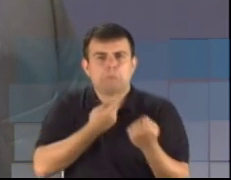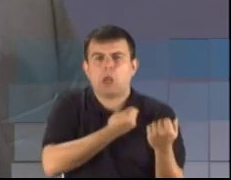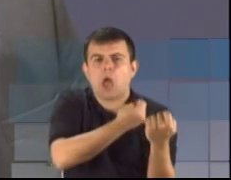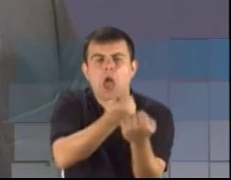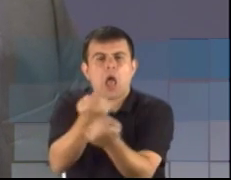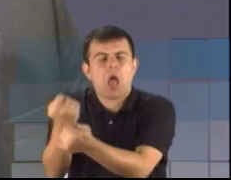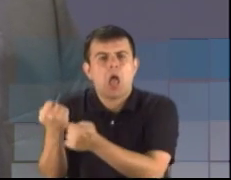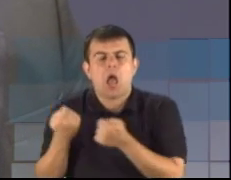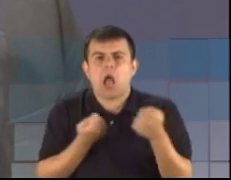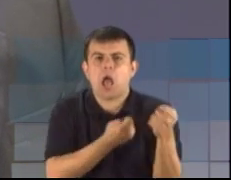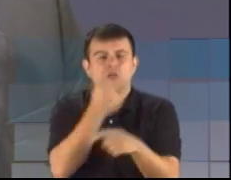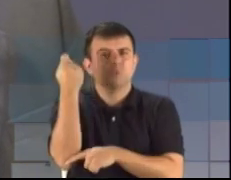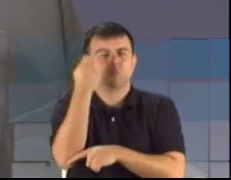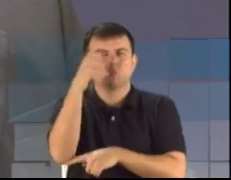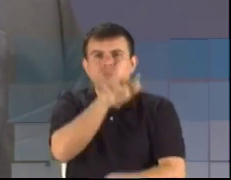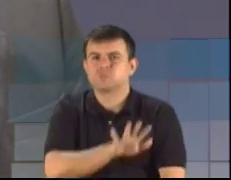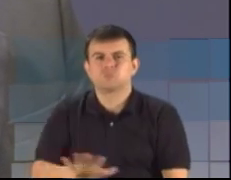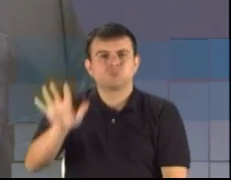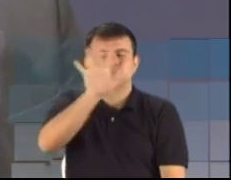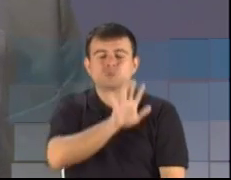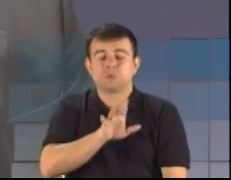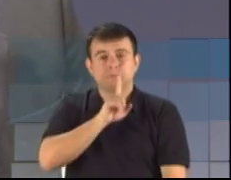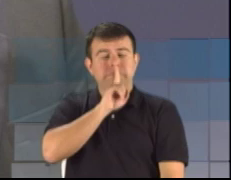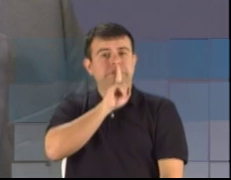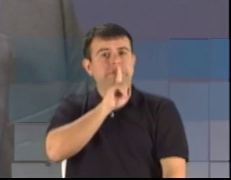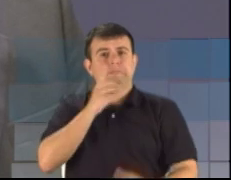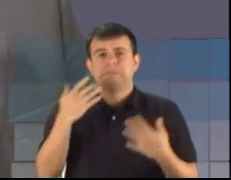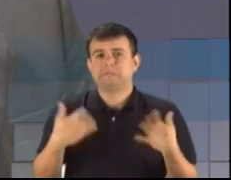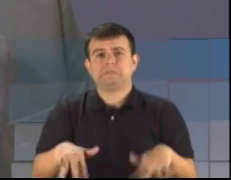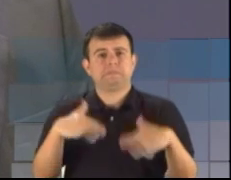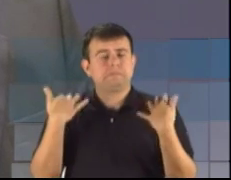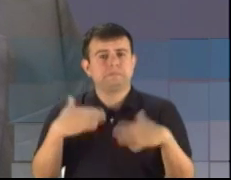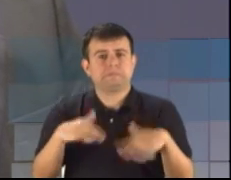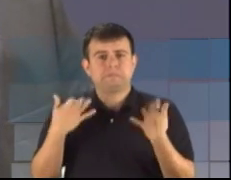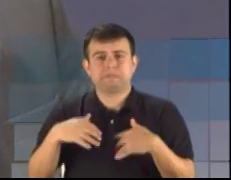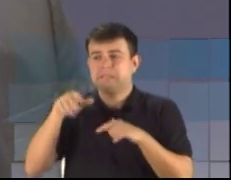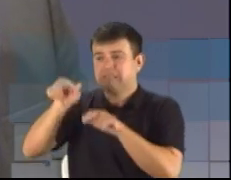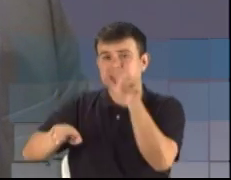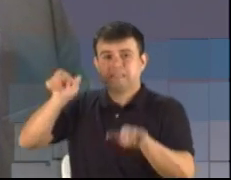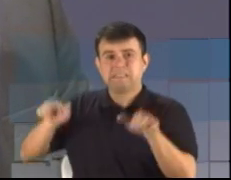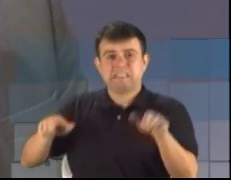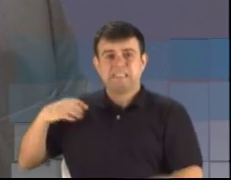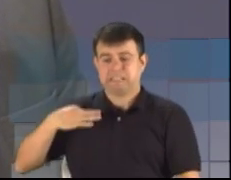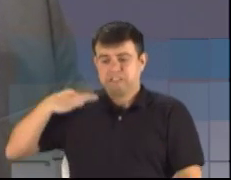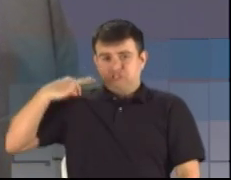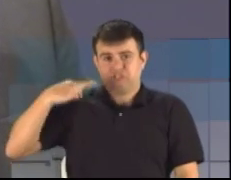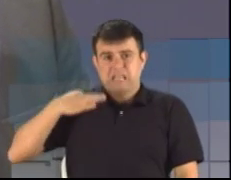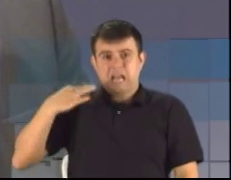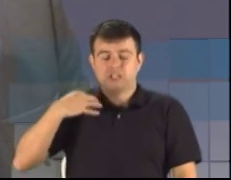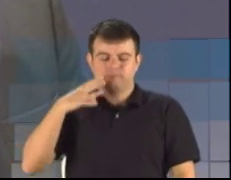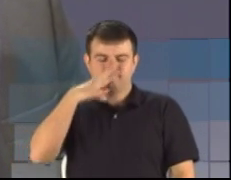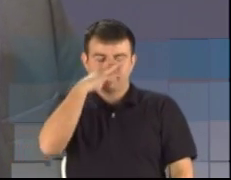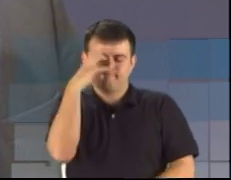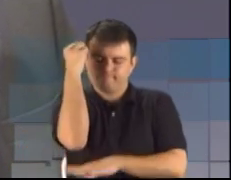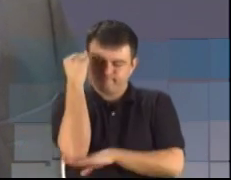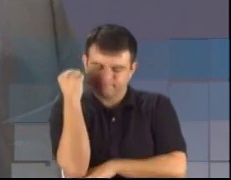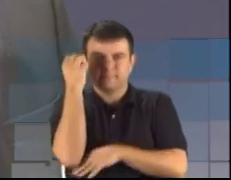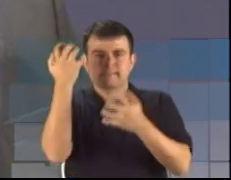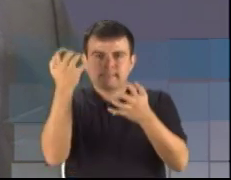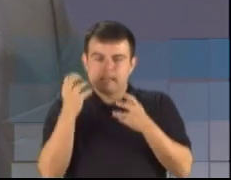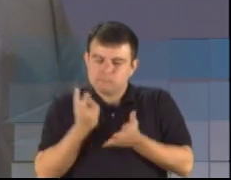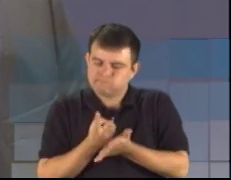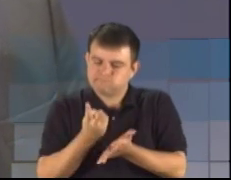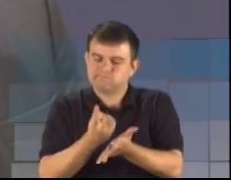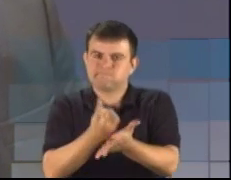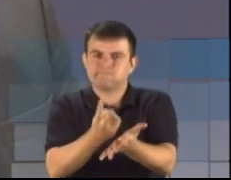que os candidatos que querem permanecer no poder pintam o nosso Estado como um paraíso.